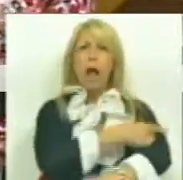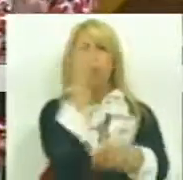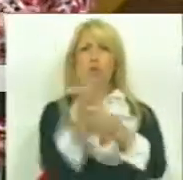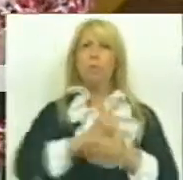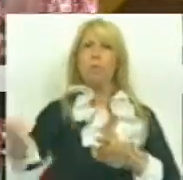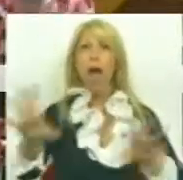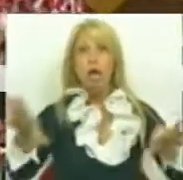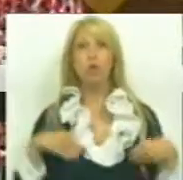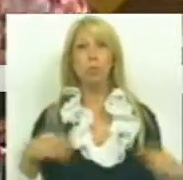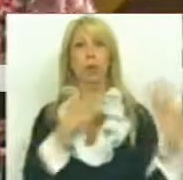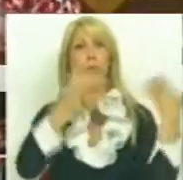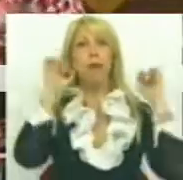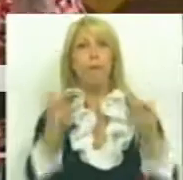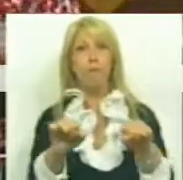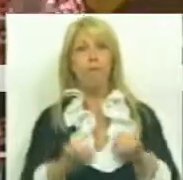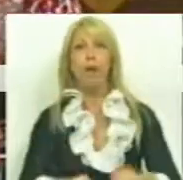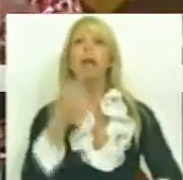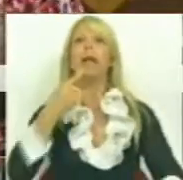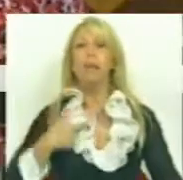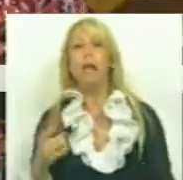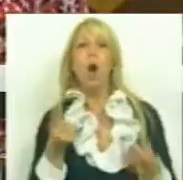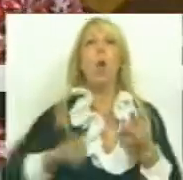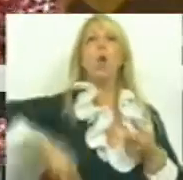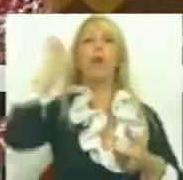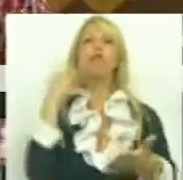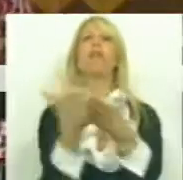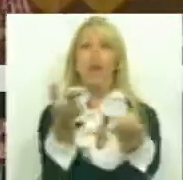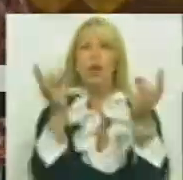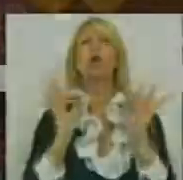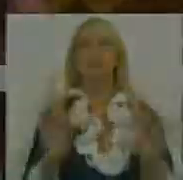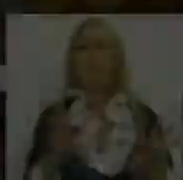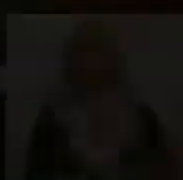responsabilidades e diga-nos quantos vai atirar para o desemprego em setembro.